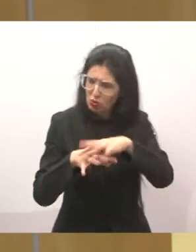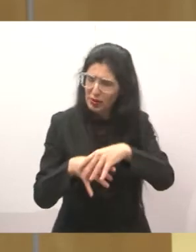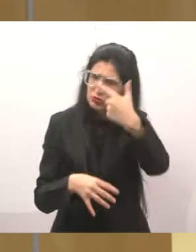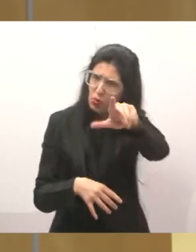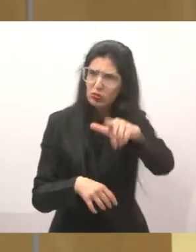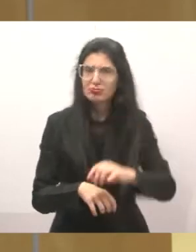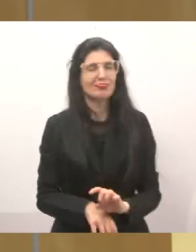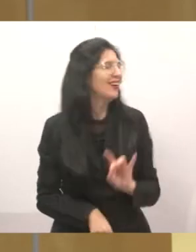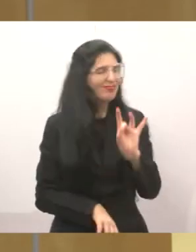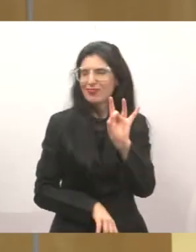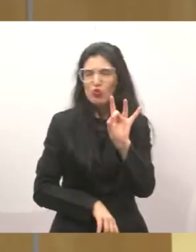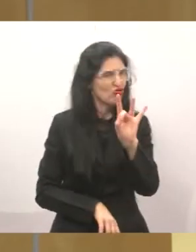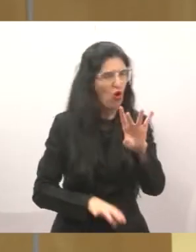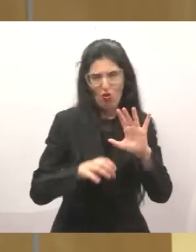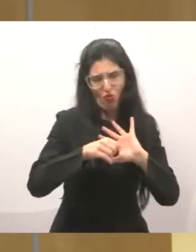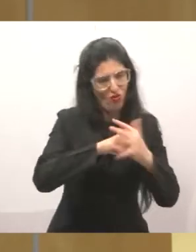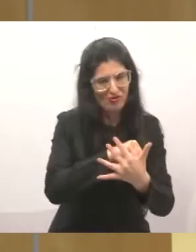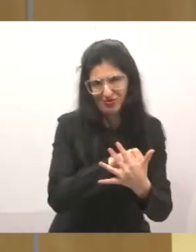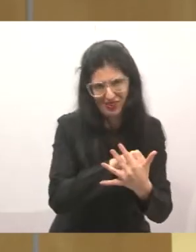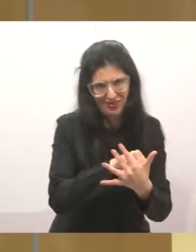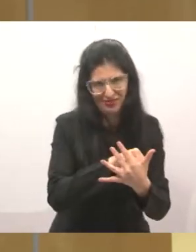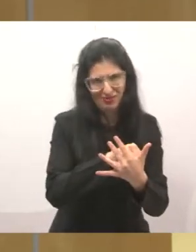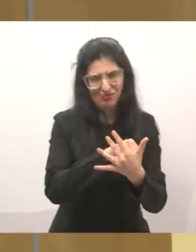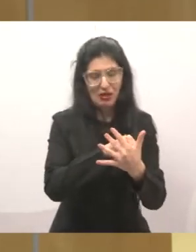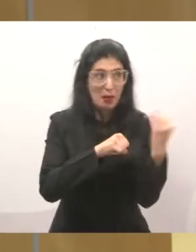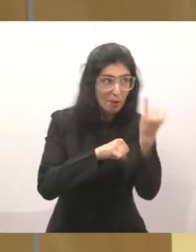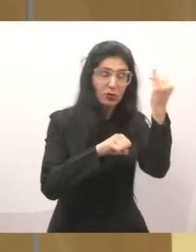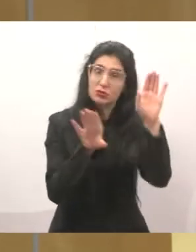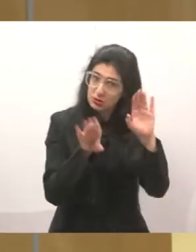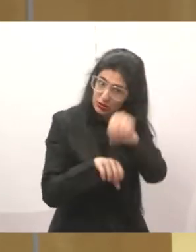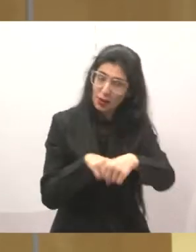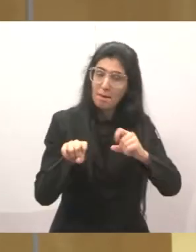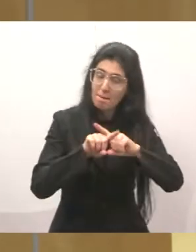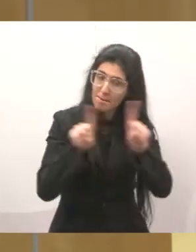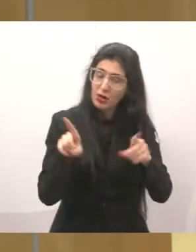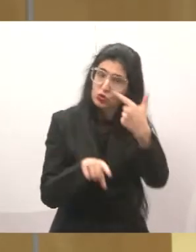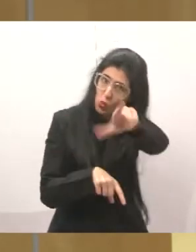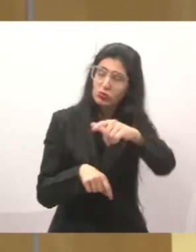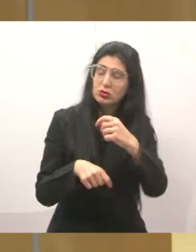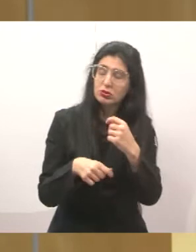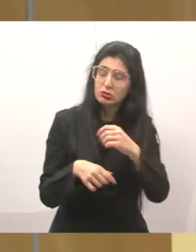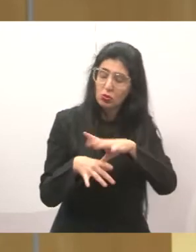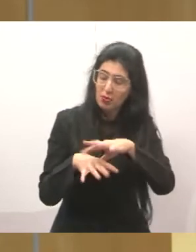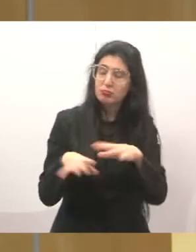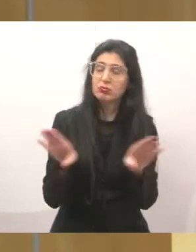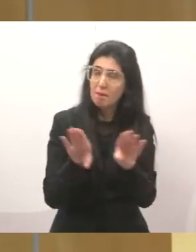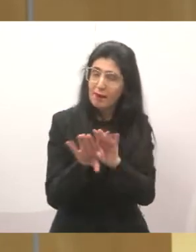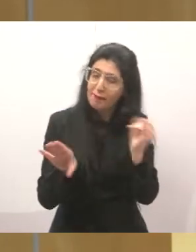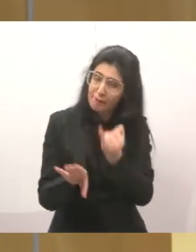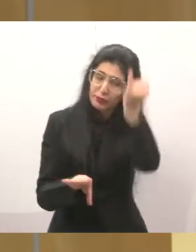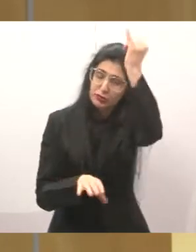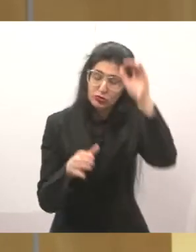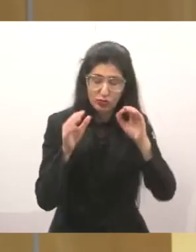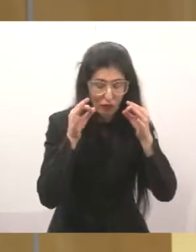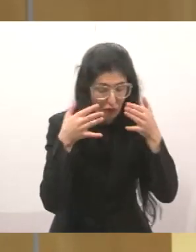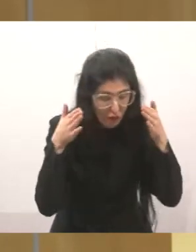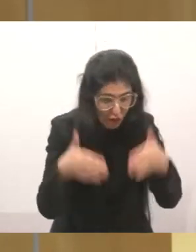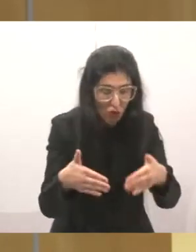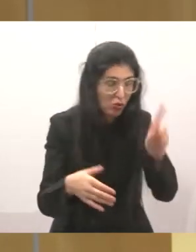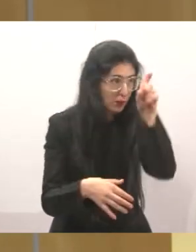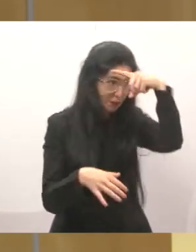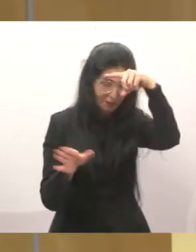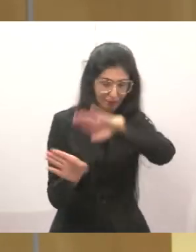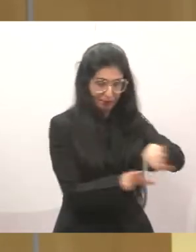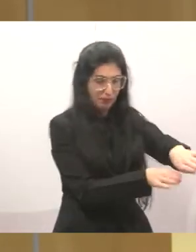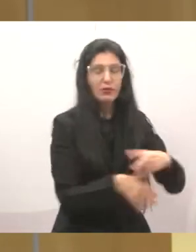nossa cidade. Eu em todo momento, eu estou sempre falando aqui, e a gente está acompanhando em São José